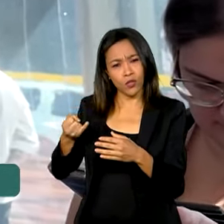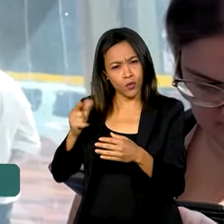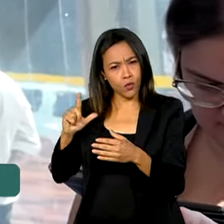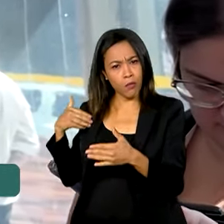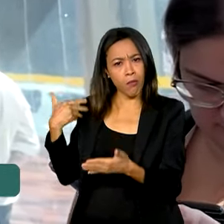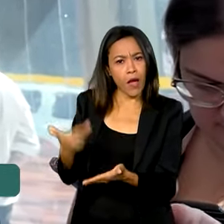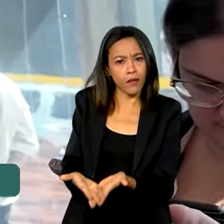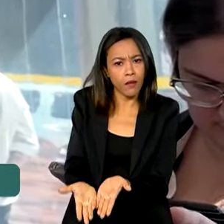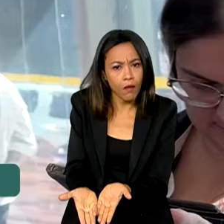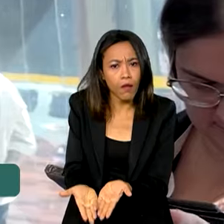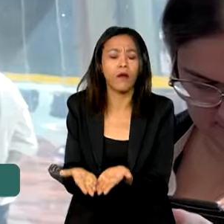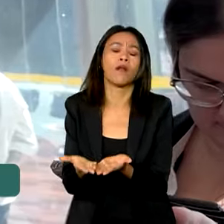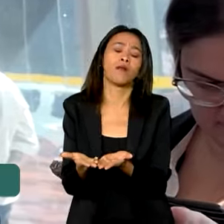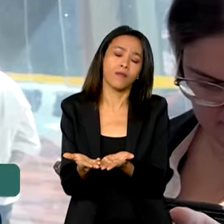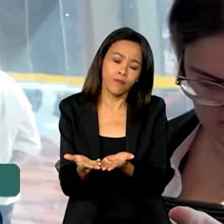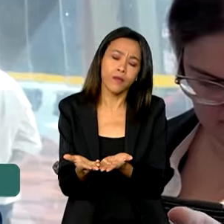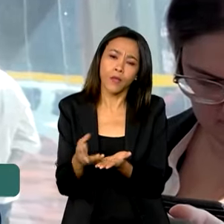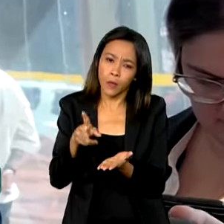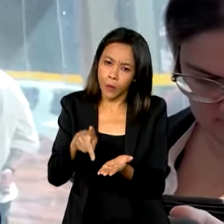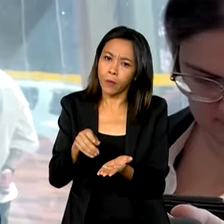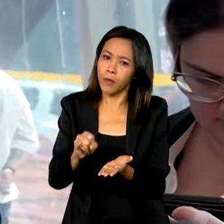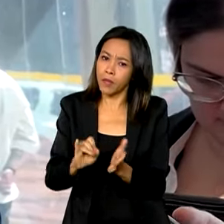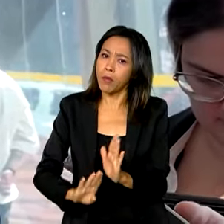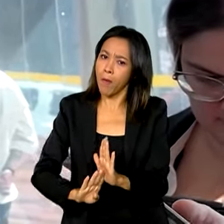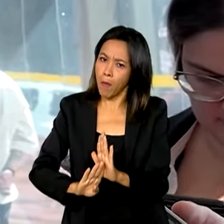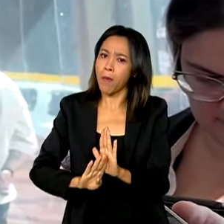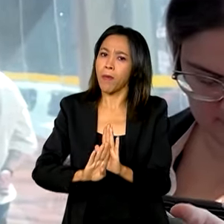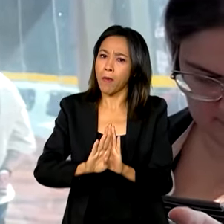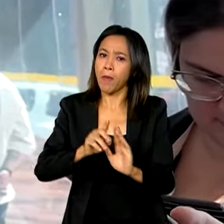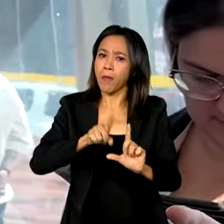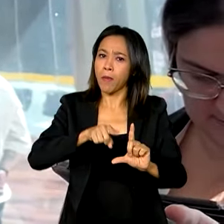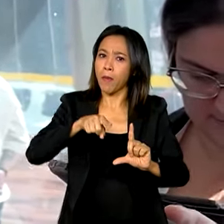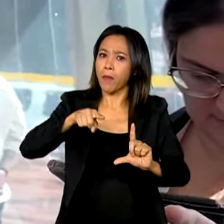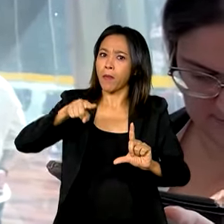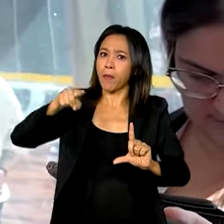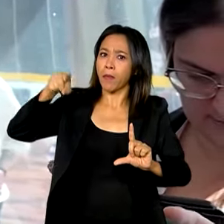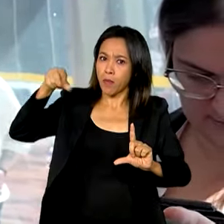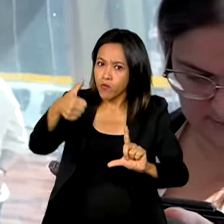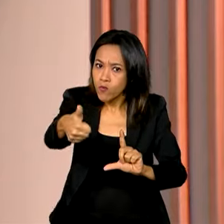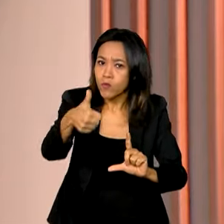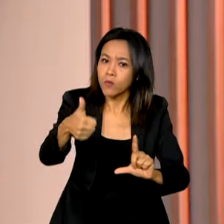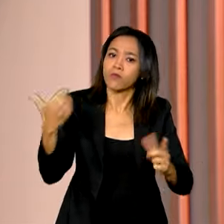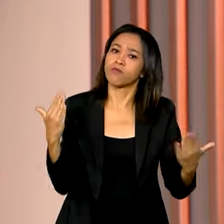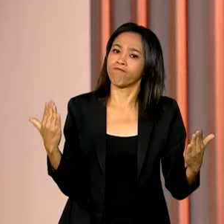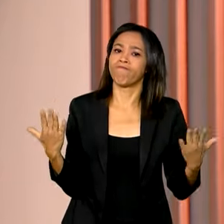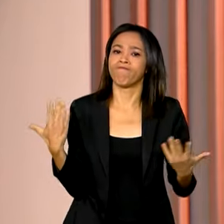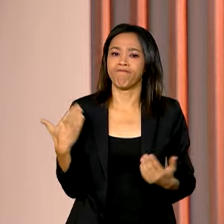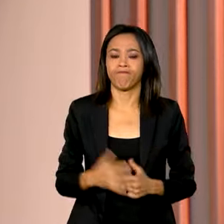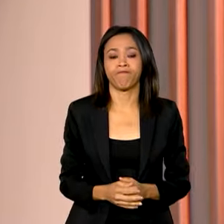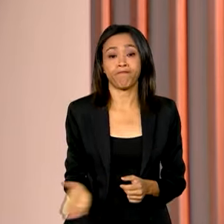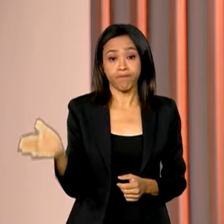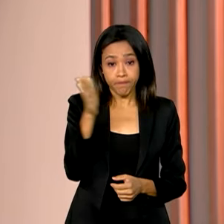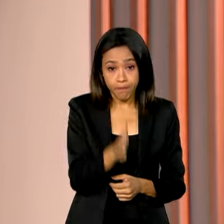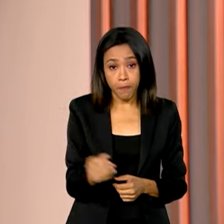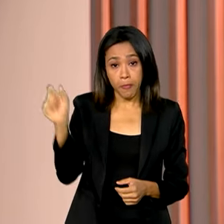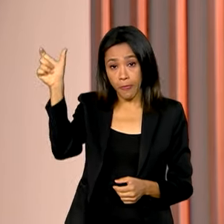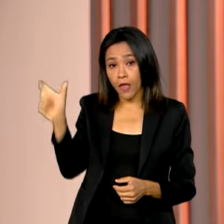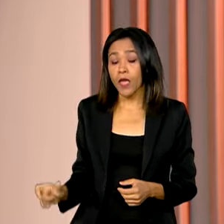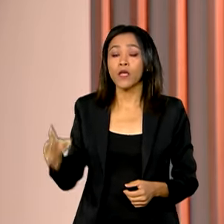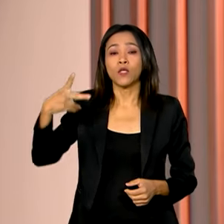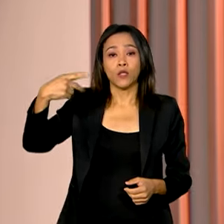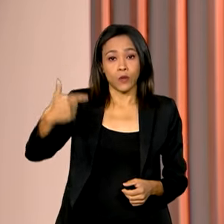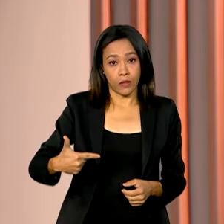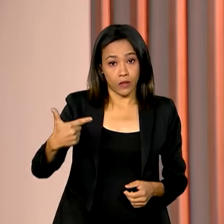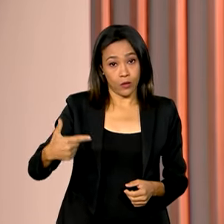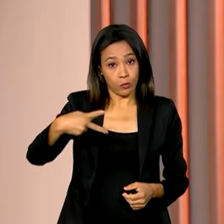o PIB evoluiu mais do que nós imaginávamos na ocasião. E o vice-presidente Geraldo